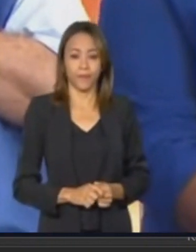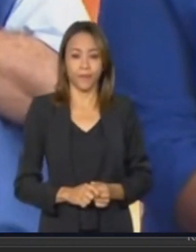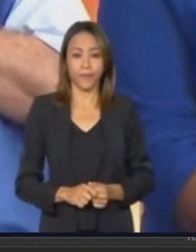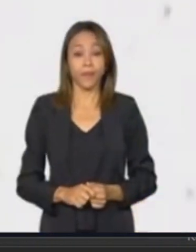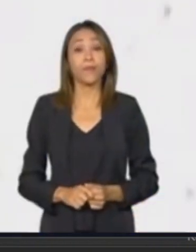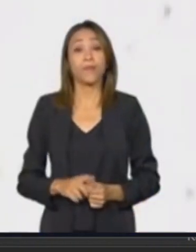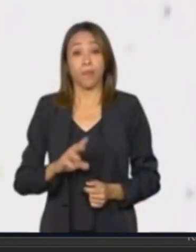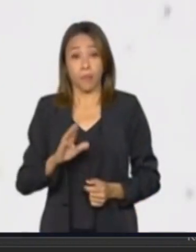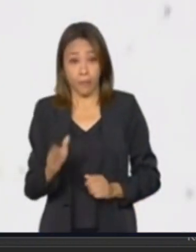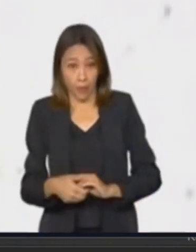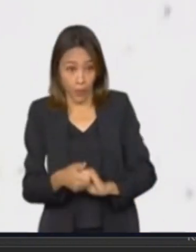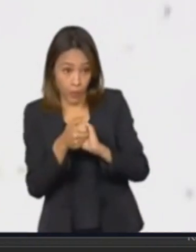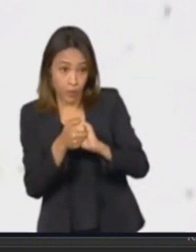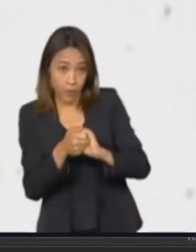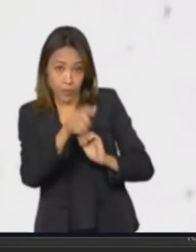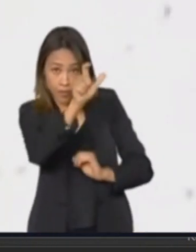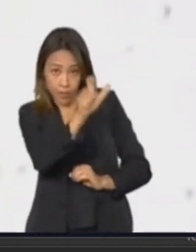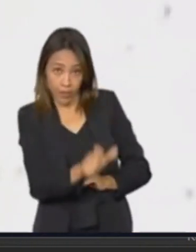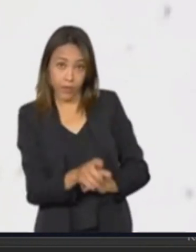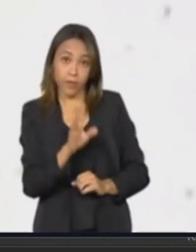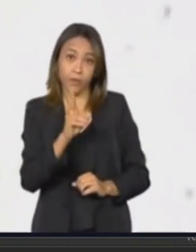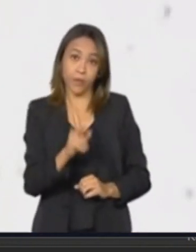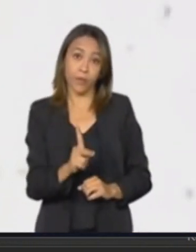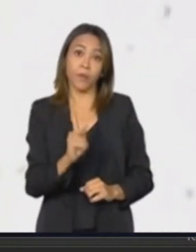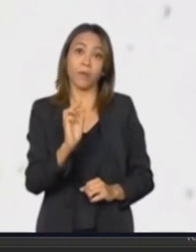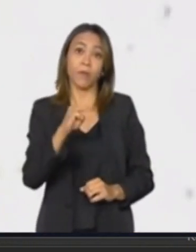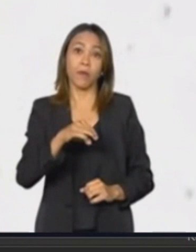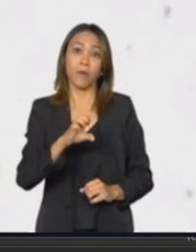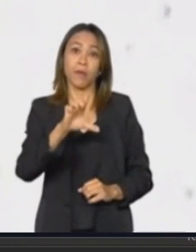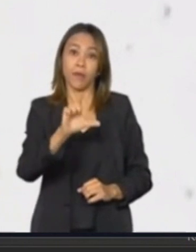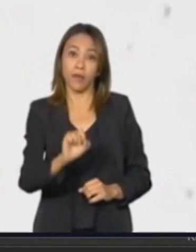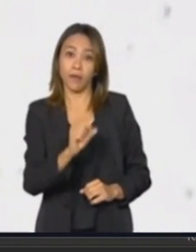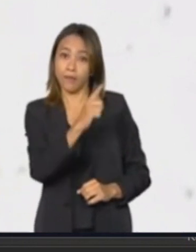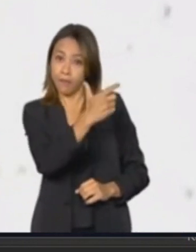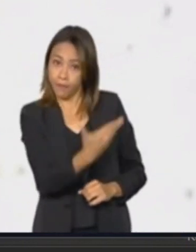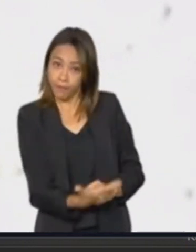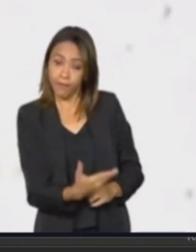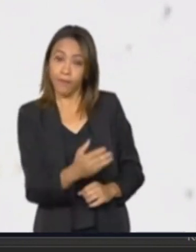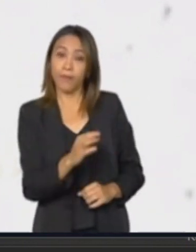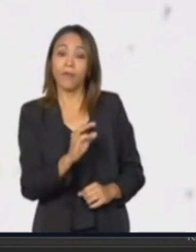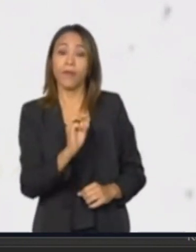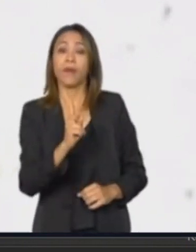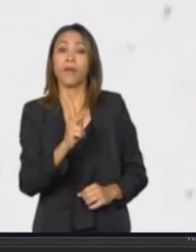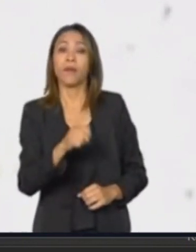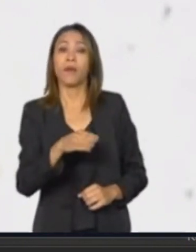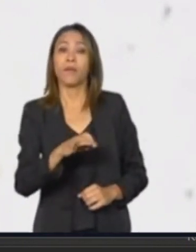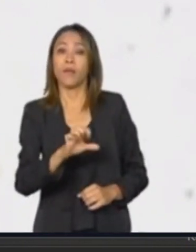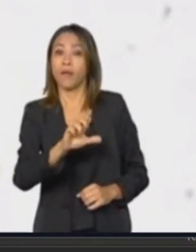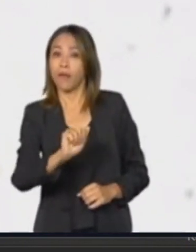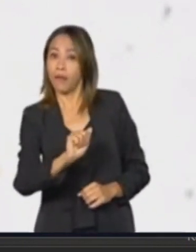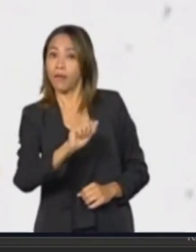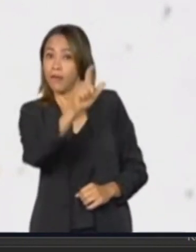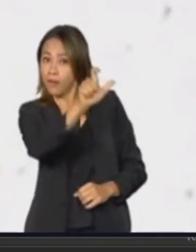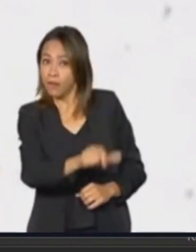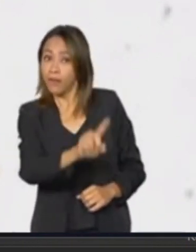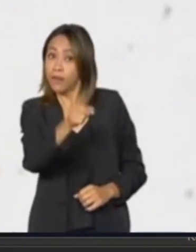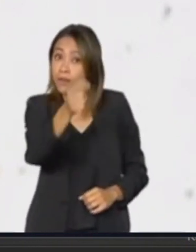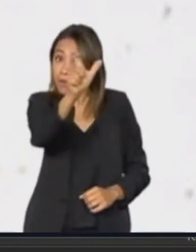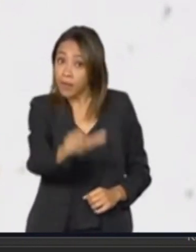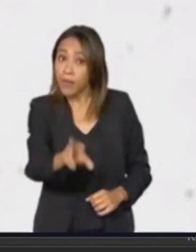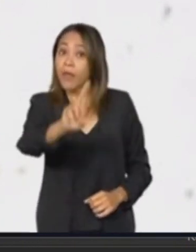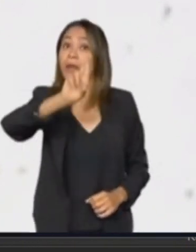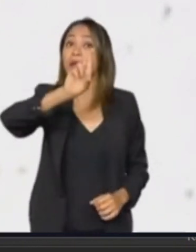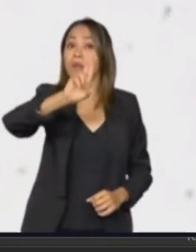Cumprimento também a senhora Pâmela Cristina de Oliveira da Silva, a senhora Maria Sueli de Oliveira, que é conselheira titular representante do movimento